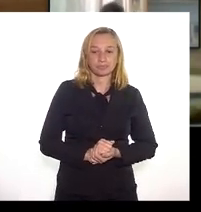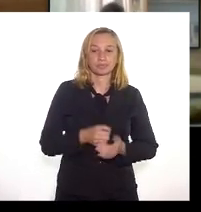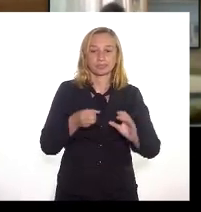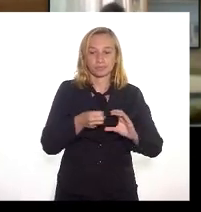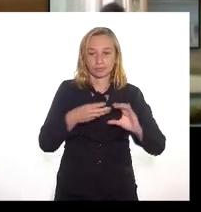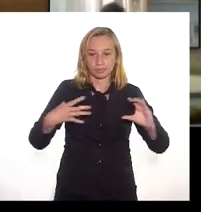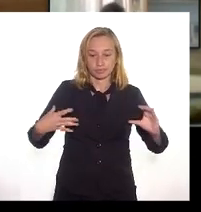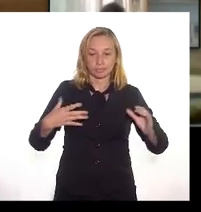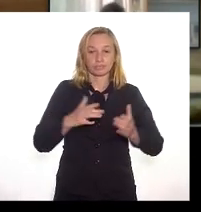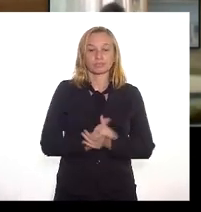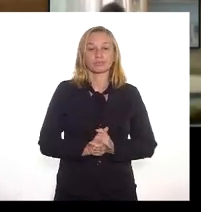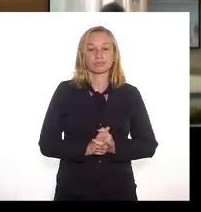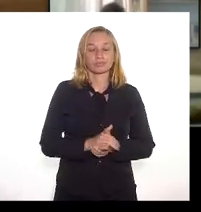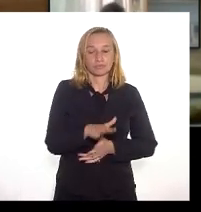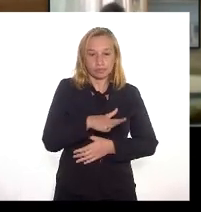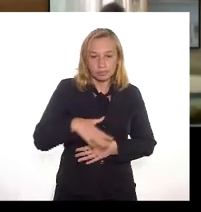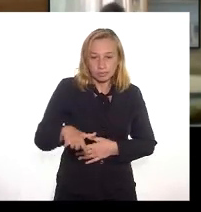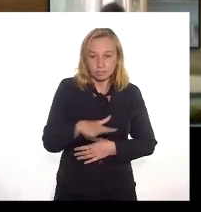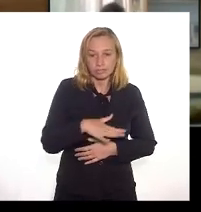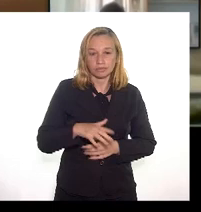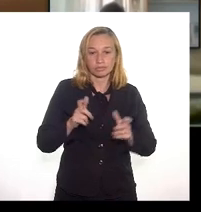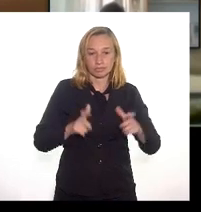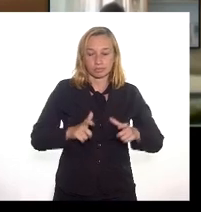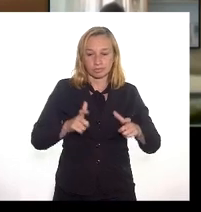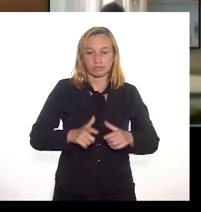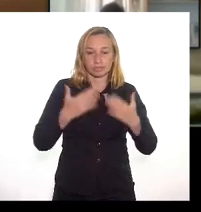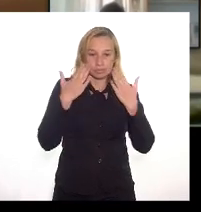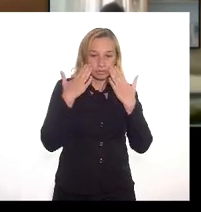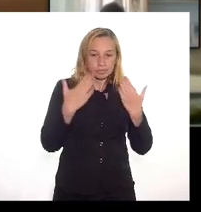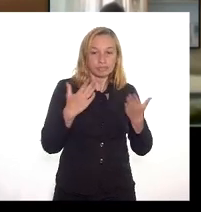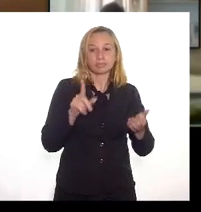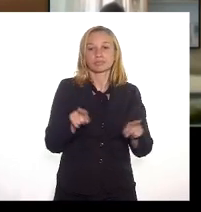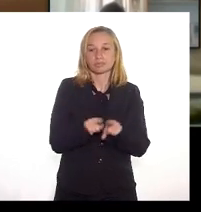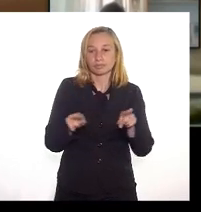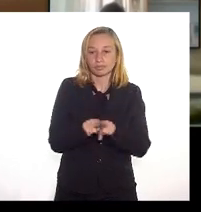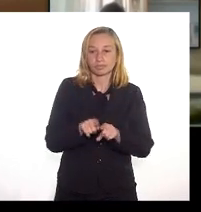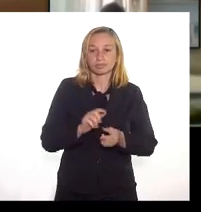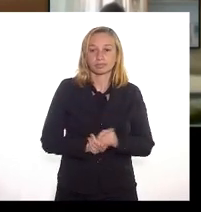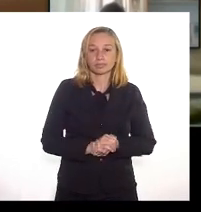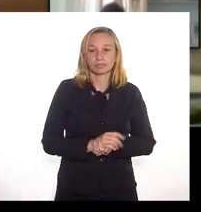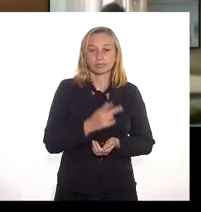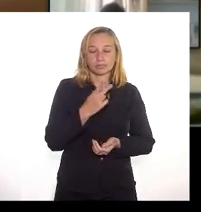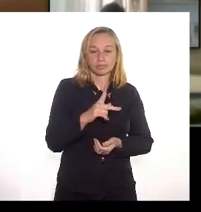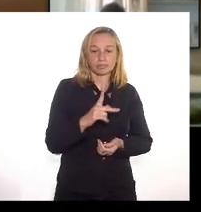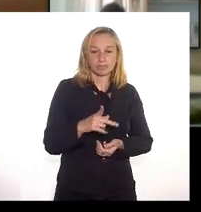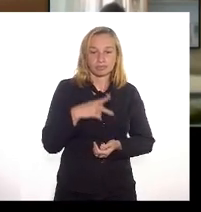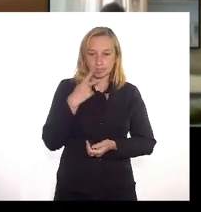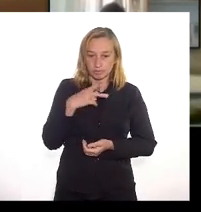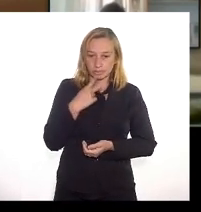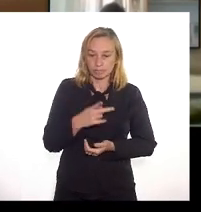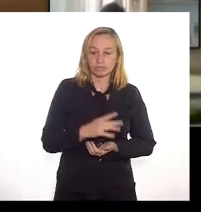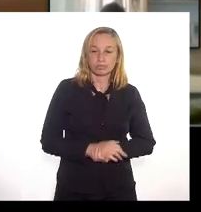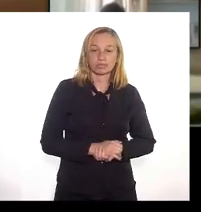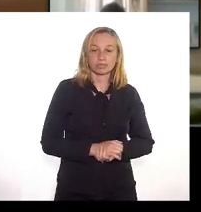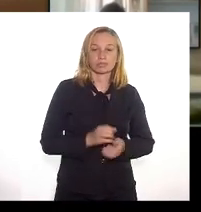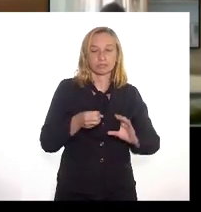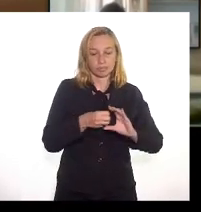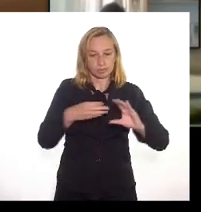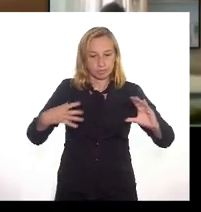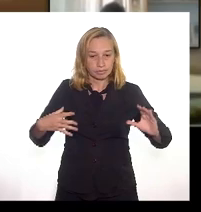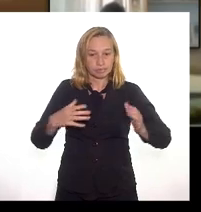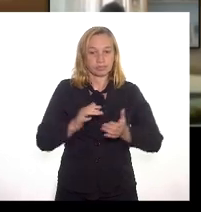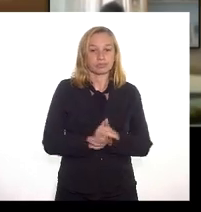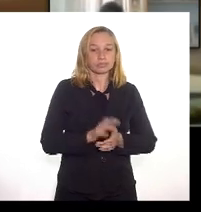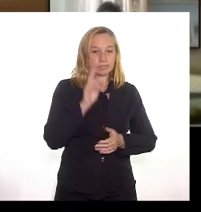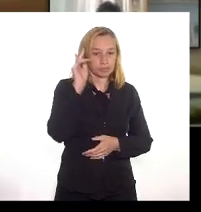característica da região e que ele apresente também a sua posição sobre essa característica a partir do